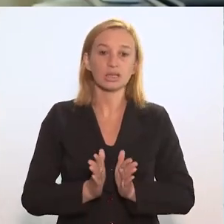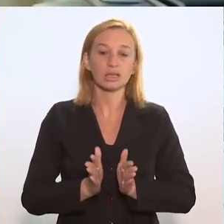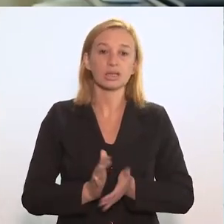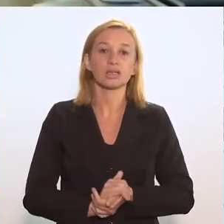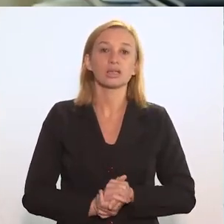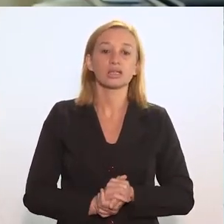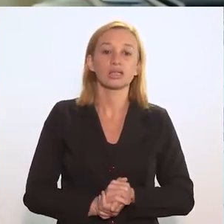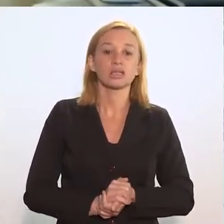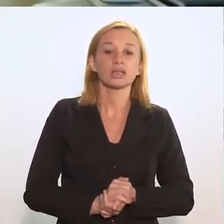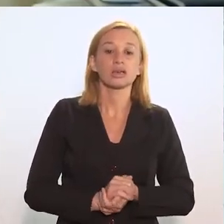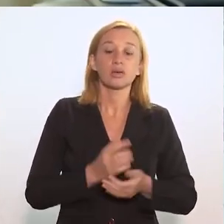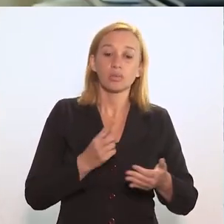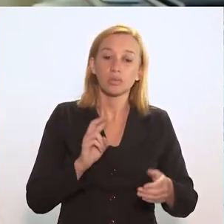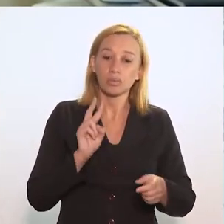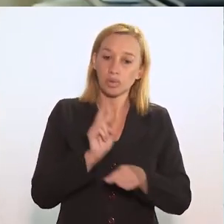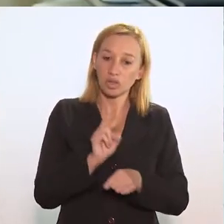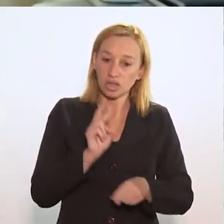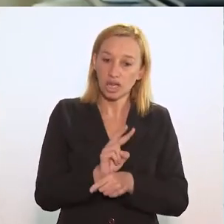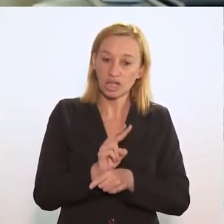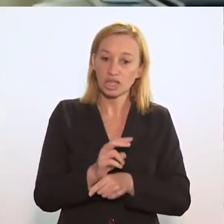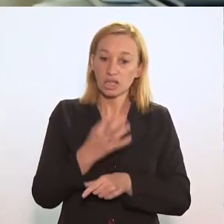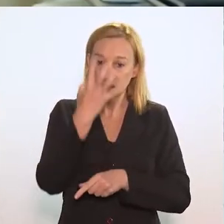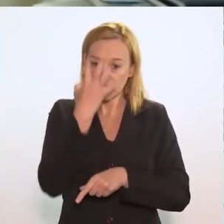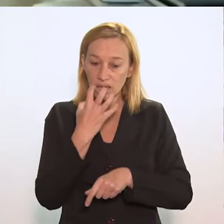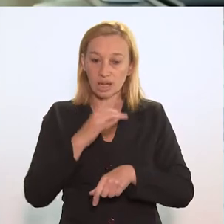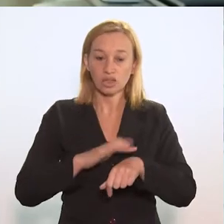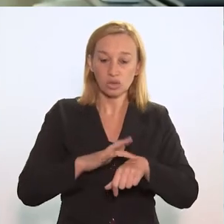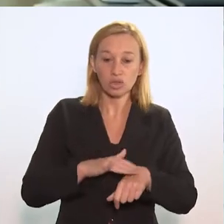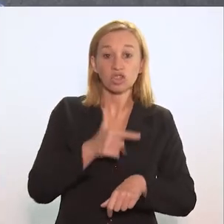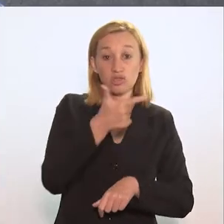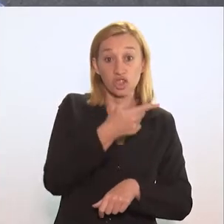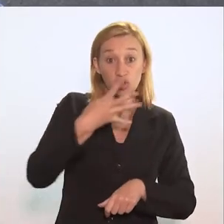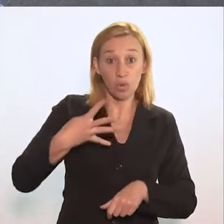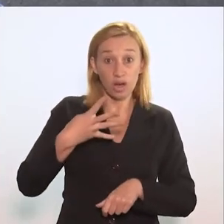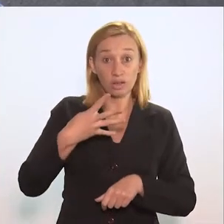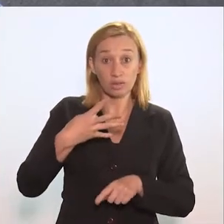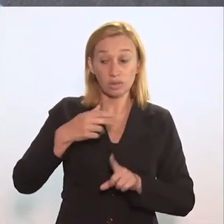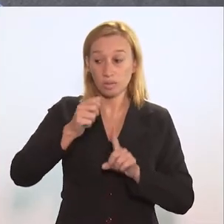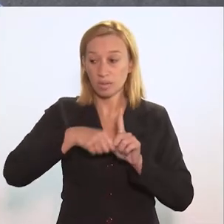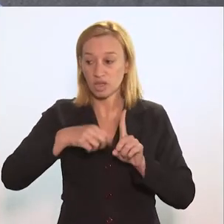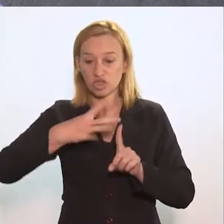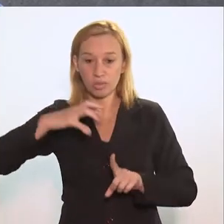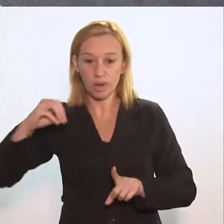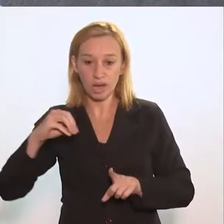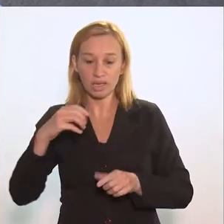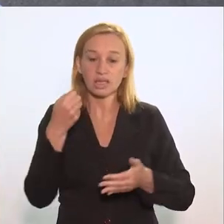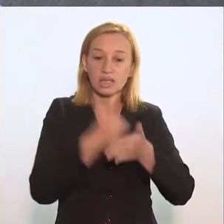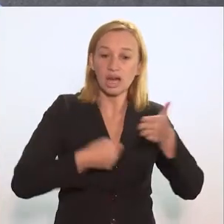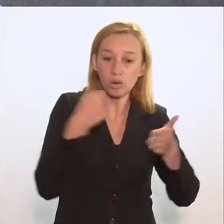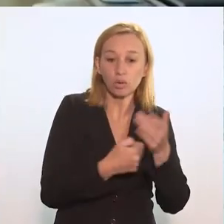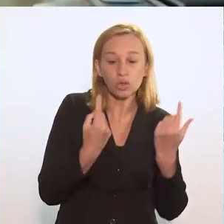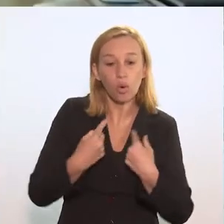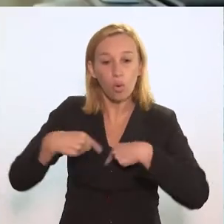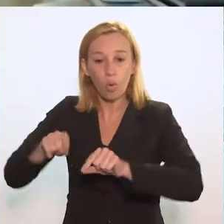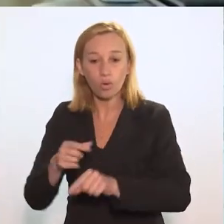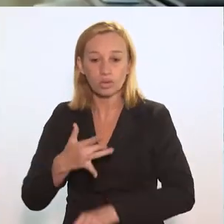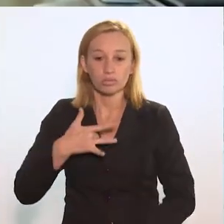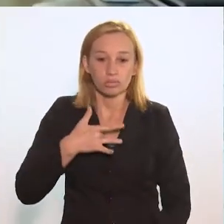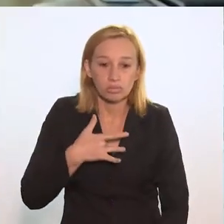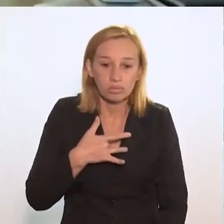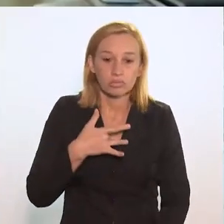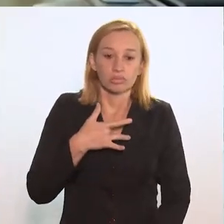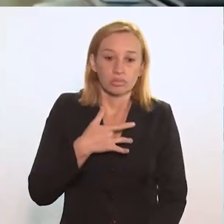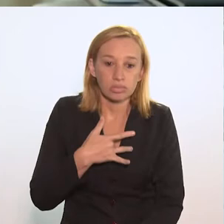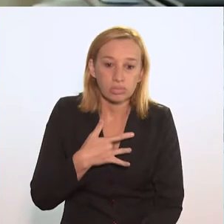que ela previne para formas graves da doença. No dia 24 de março, é o Dia Internacional da Luta contra a